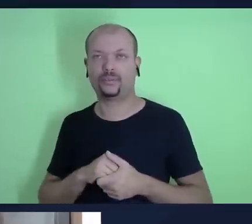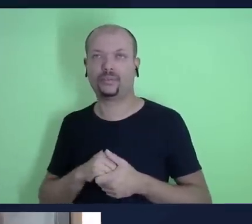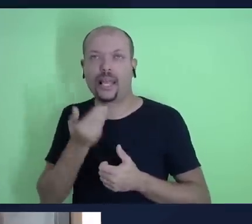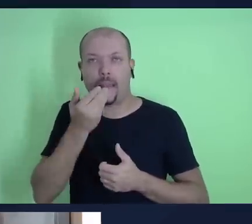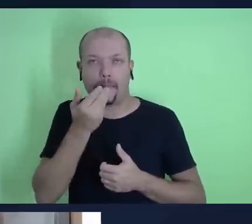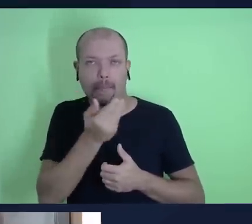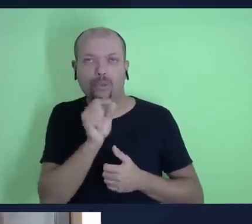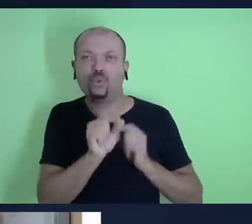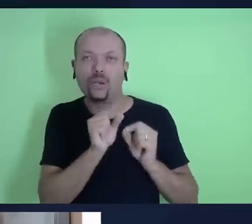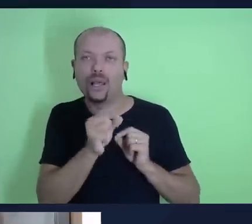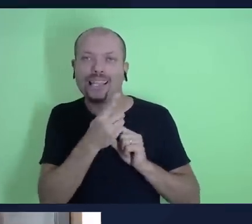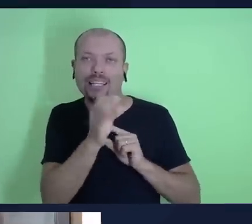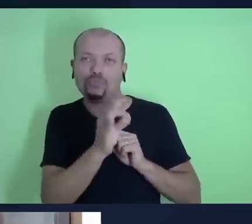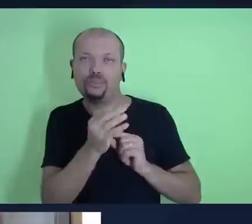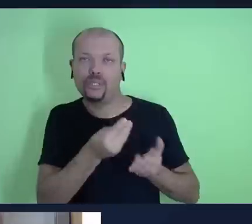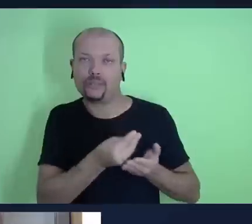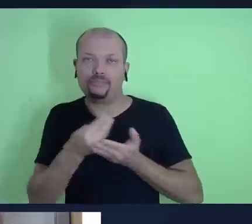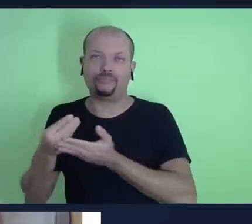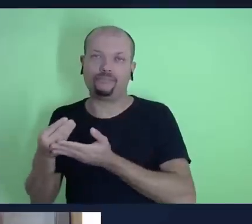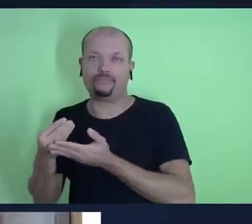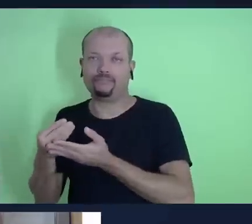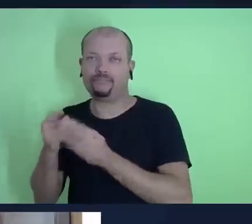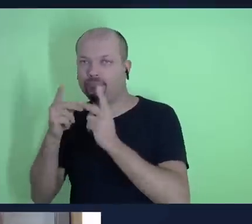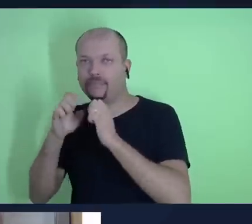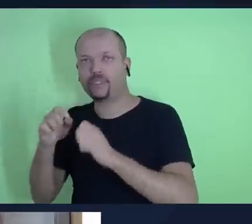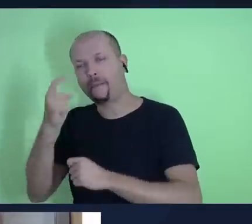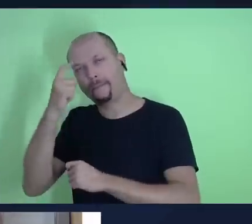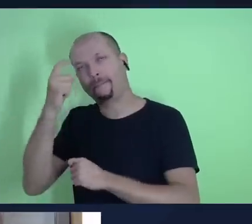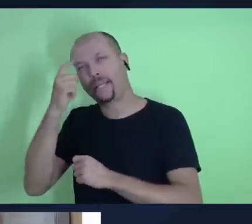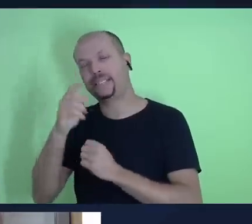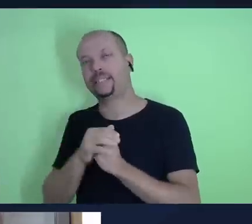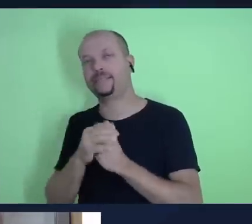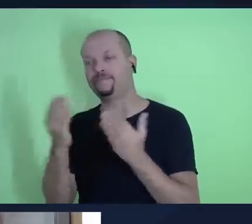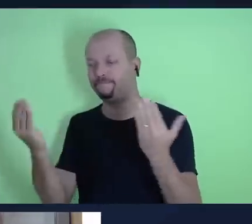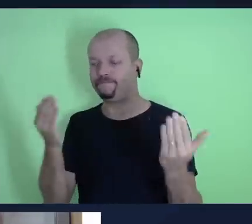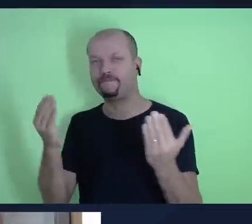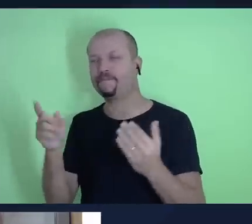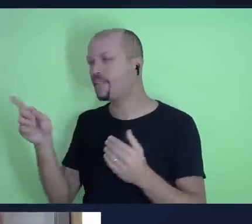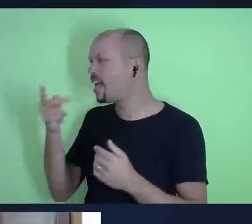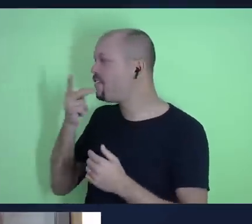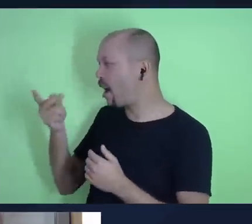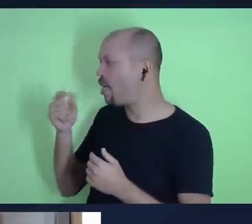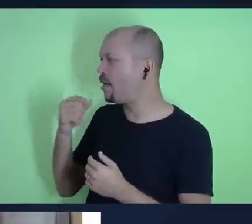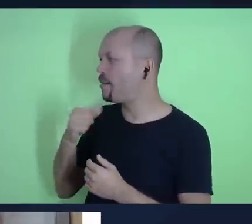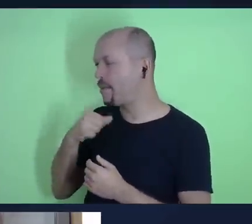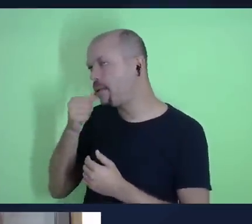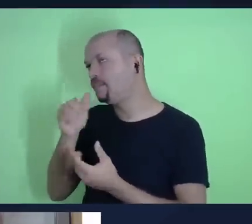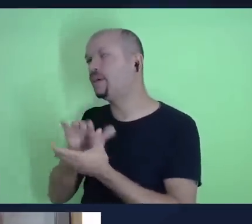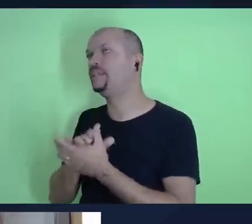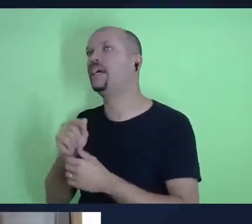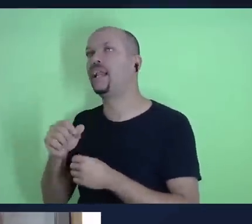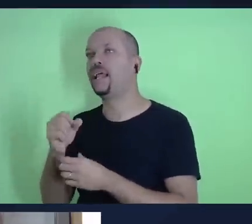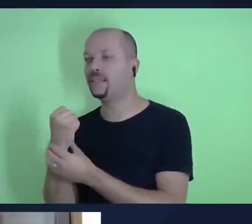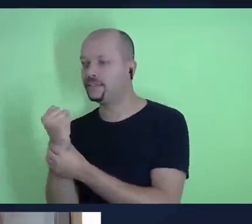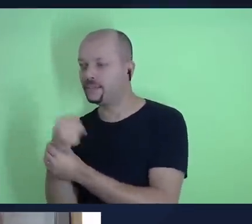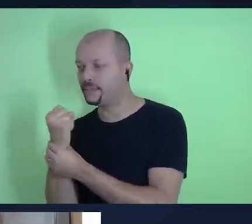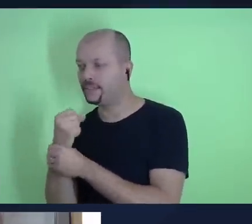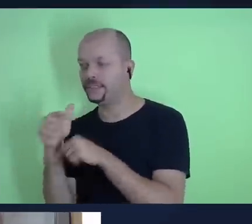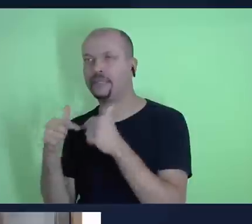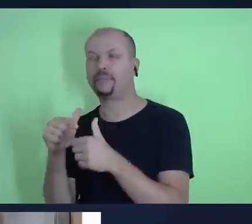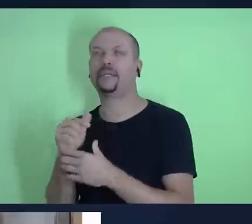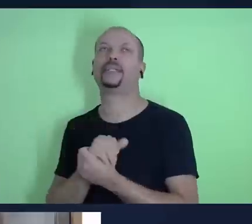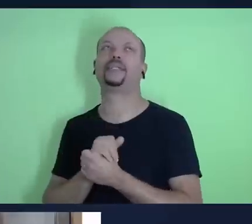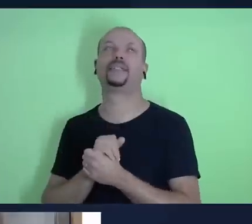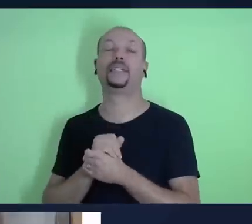% de volta eu estou aqui pensando num paralelo você falou da minha esposa ela é fisioterapeuta como fisioterapeuta ela presta